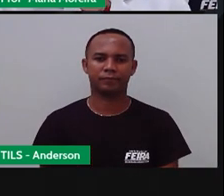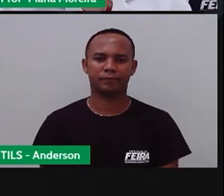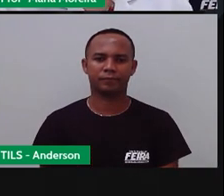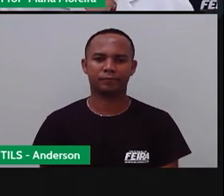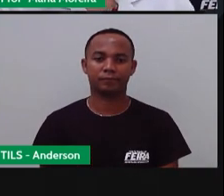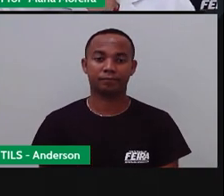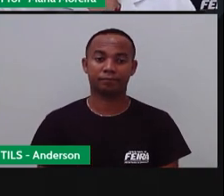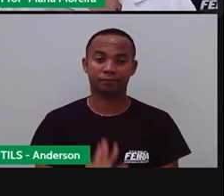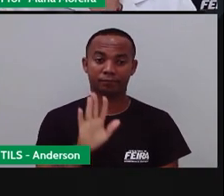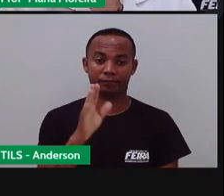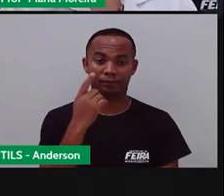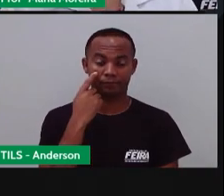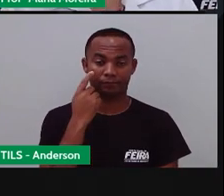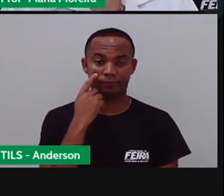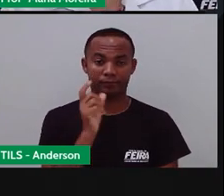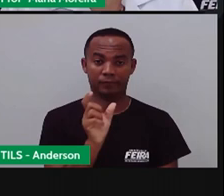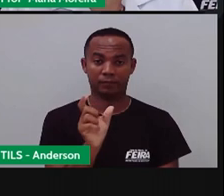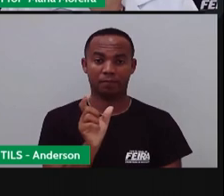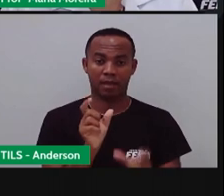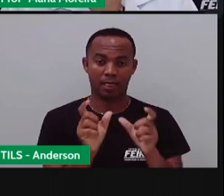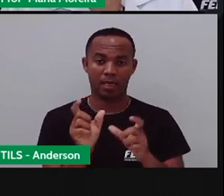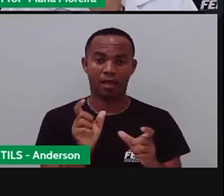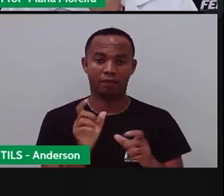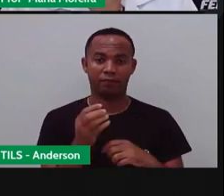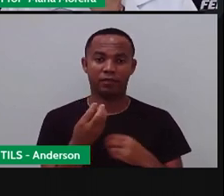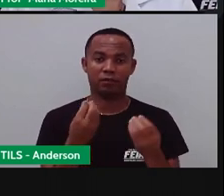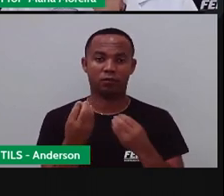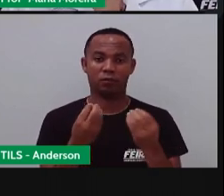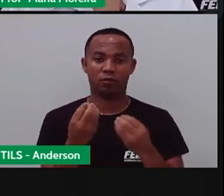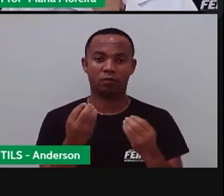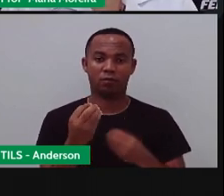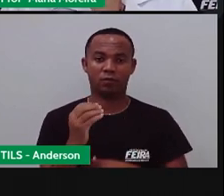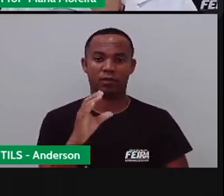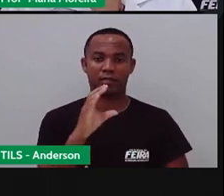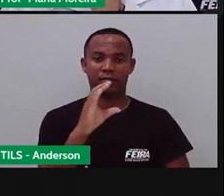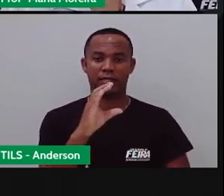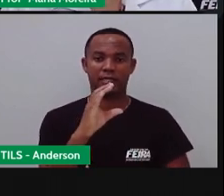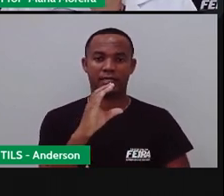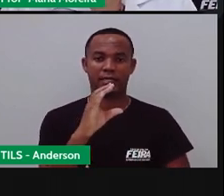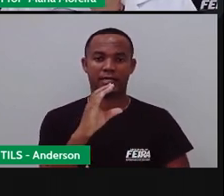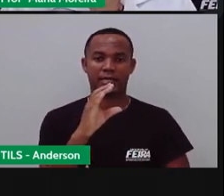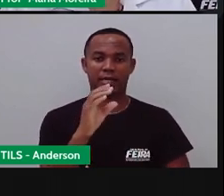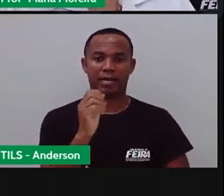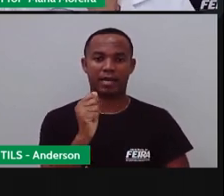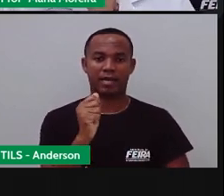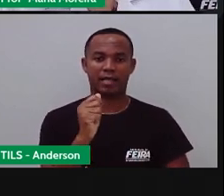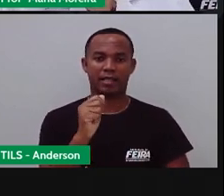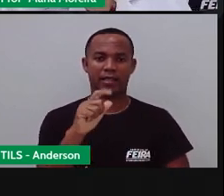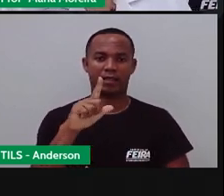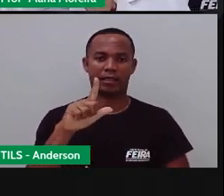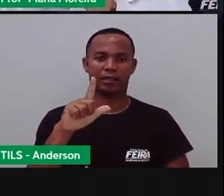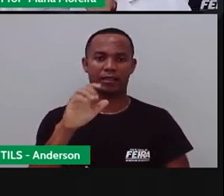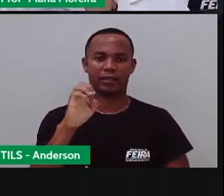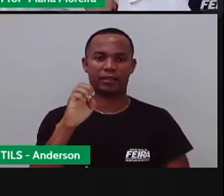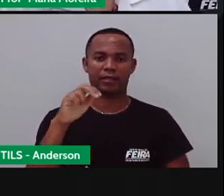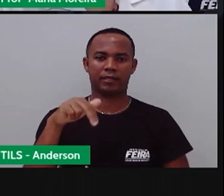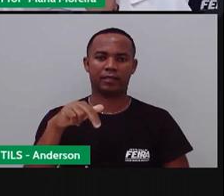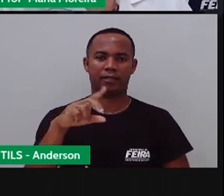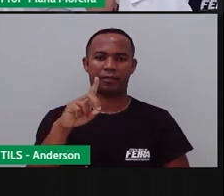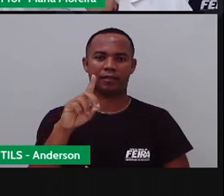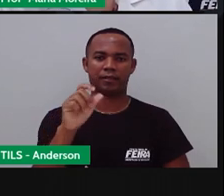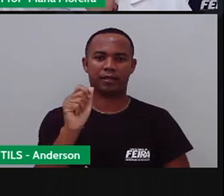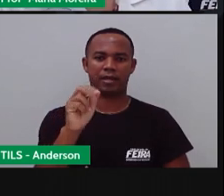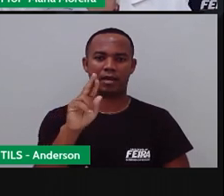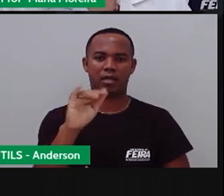Bom, a palavra calendário vem do latim e significa livro contábil.